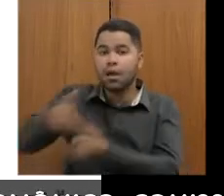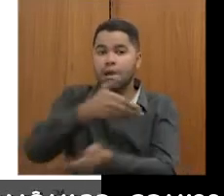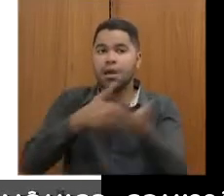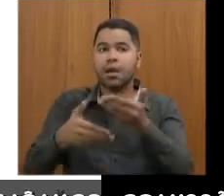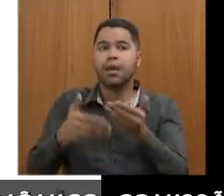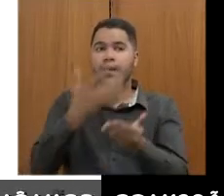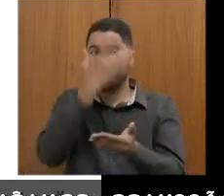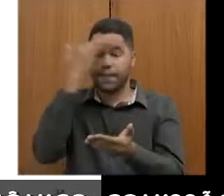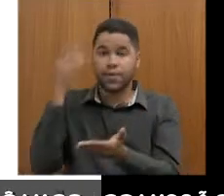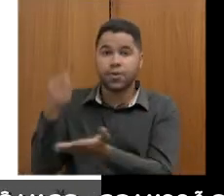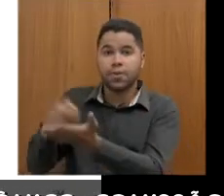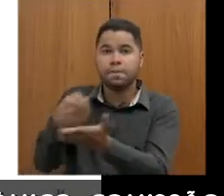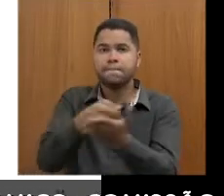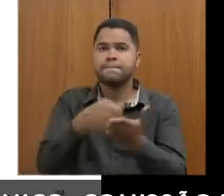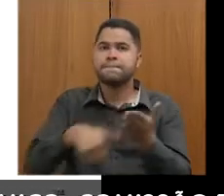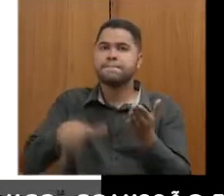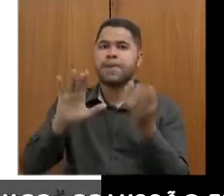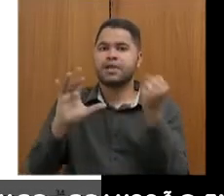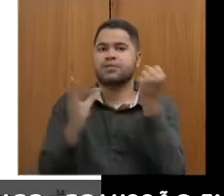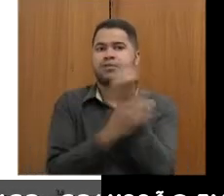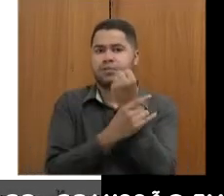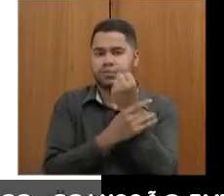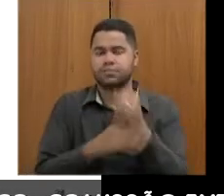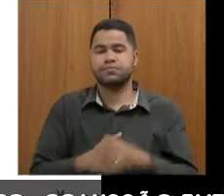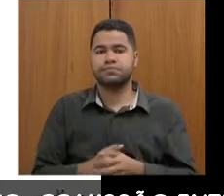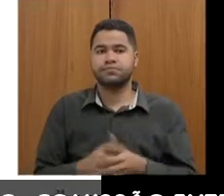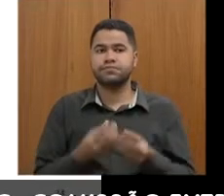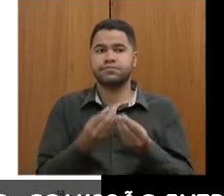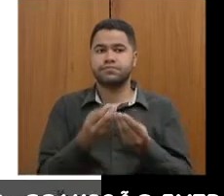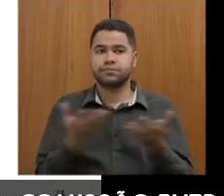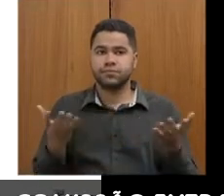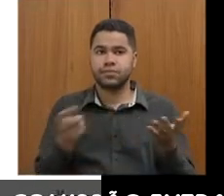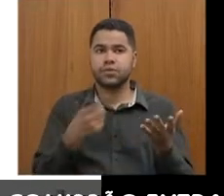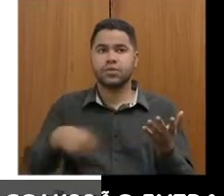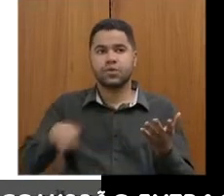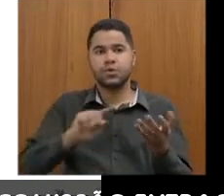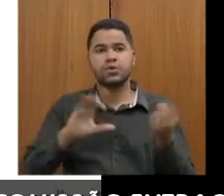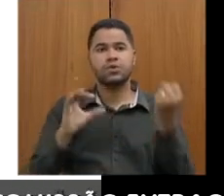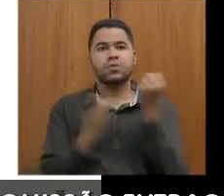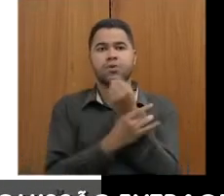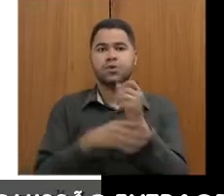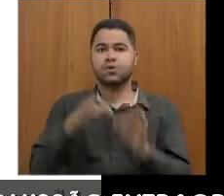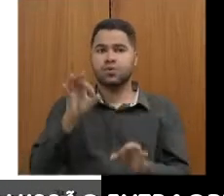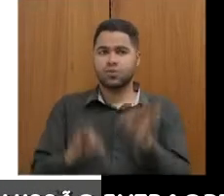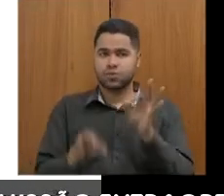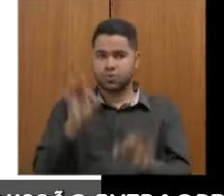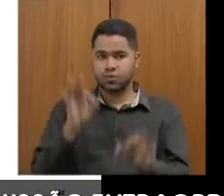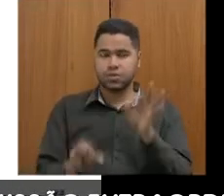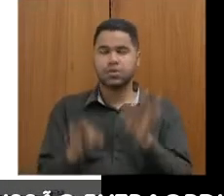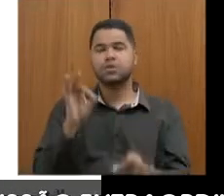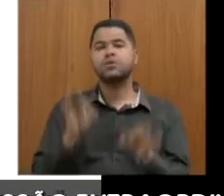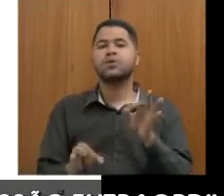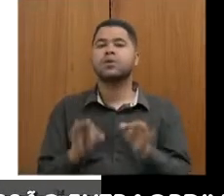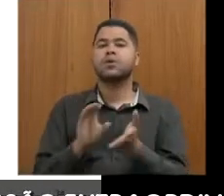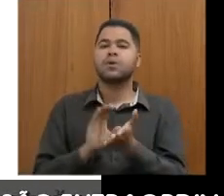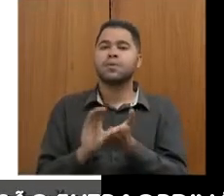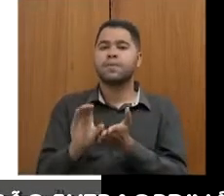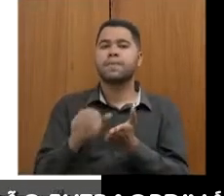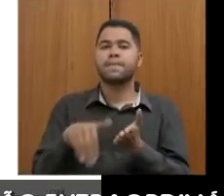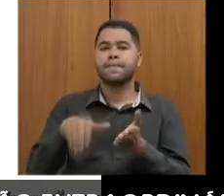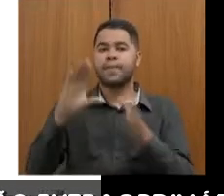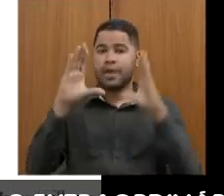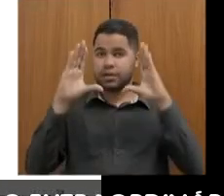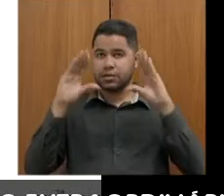contribuinte, ela dá mais segurança para o contribuinte. Isso traz o que a gente chama de uma segurança jurídica. O investidor tem mais